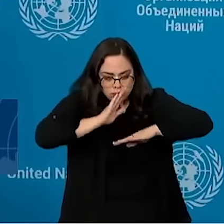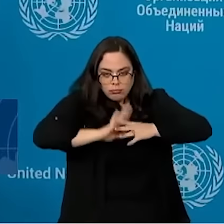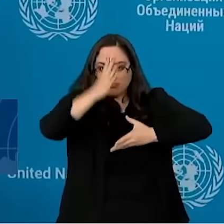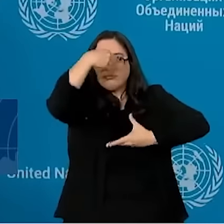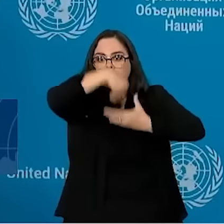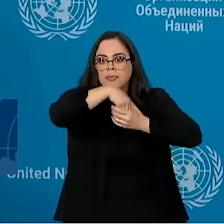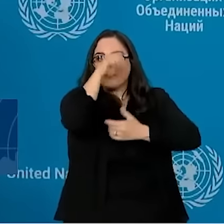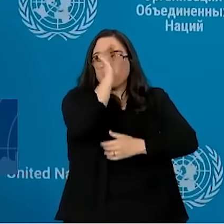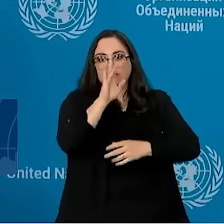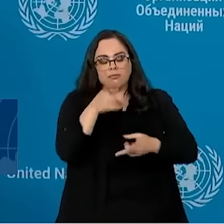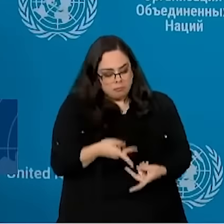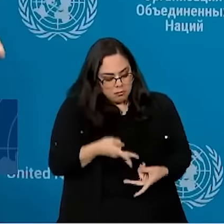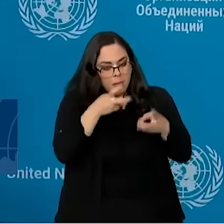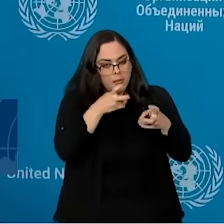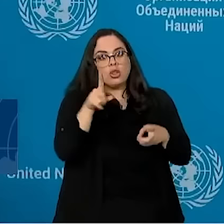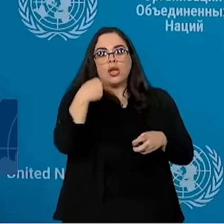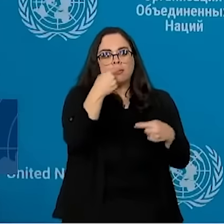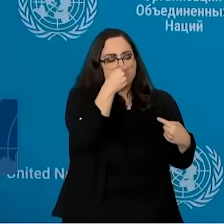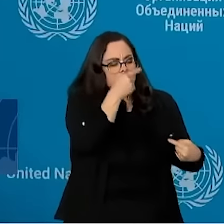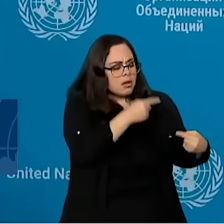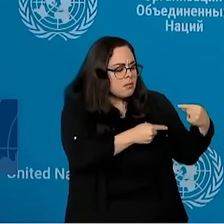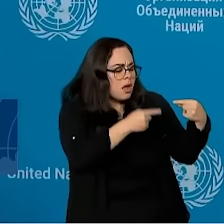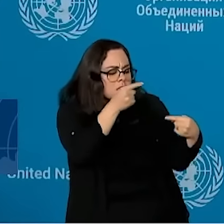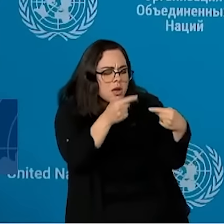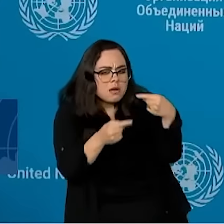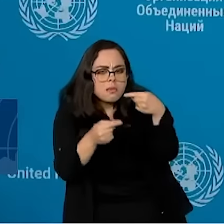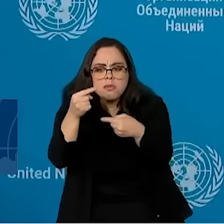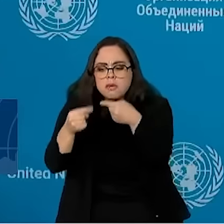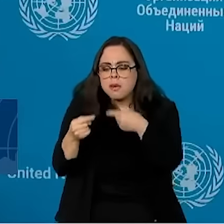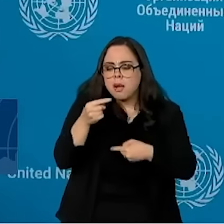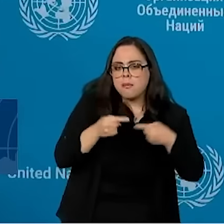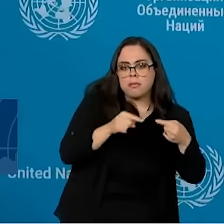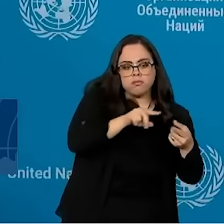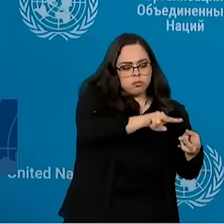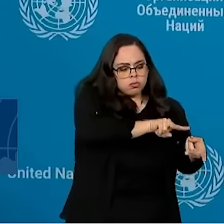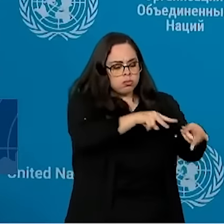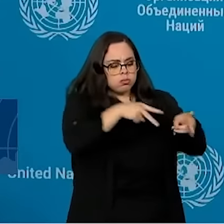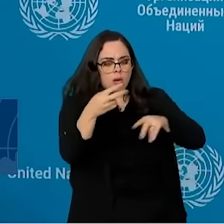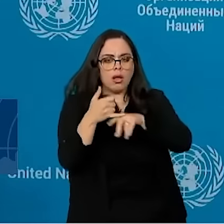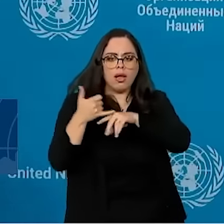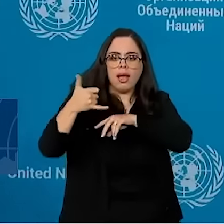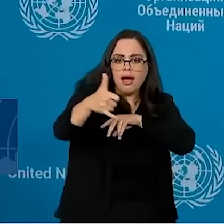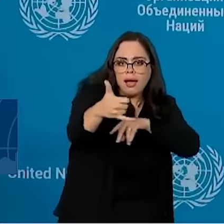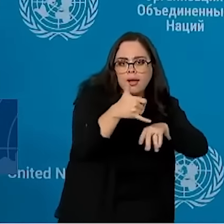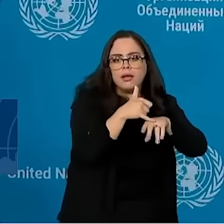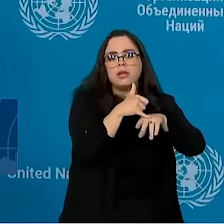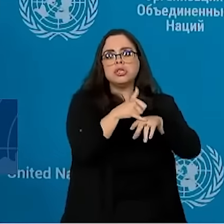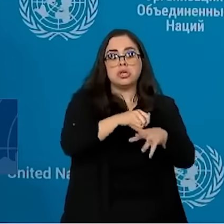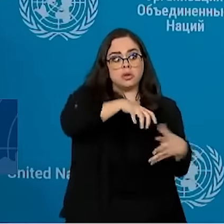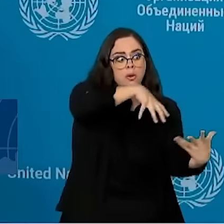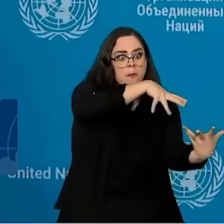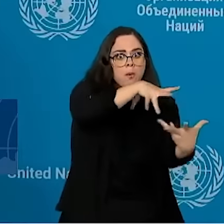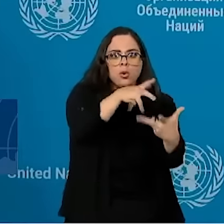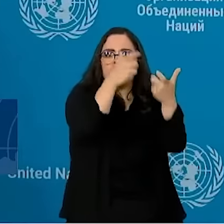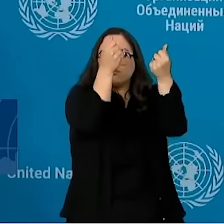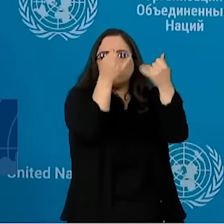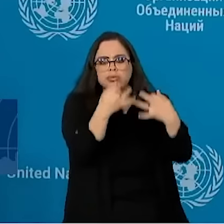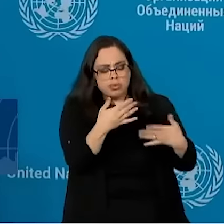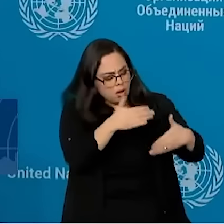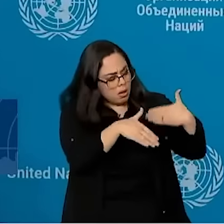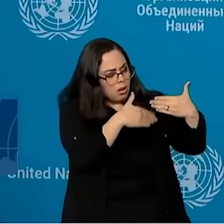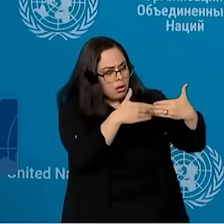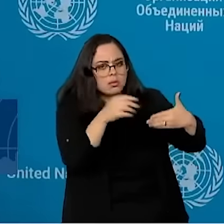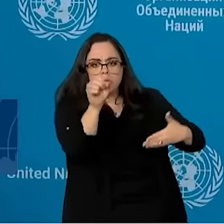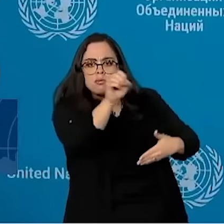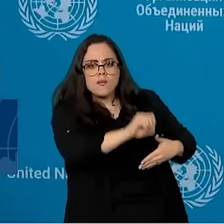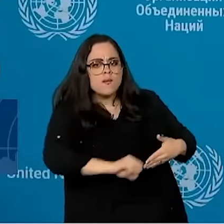nesse momento em que a gente está discutindo, discutindo muito a transição energética que o mundo inteiro está falando e que